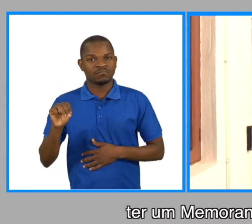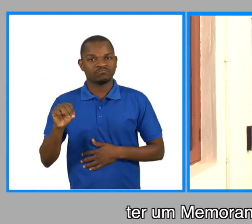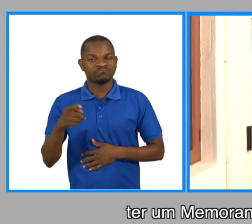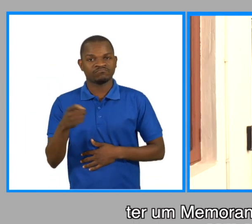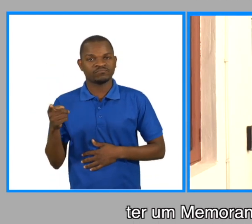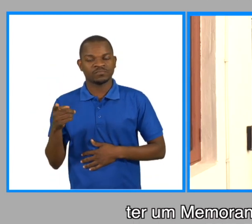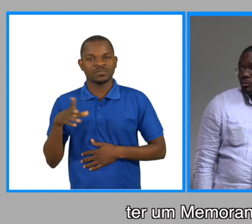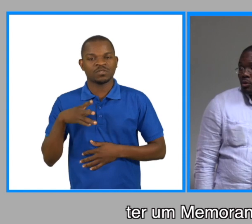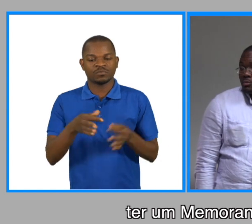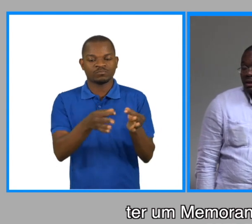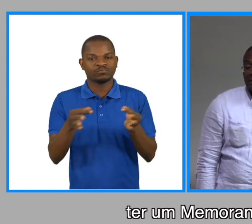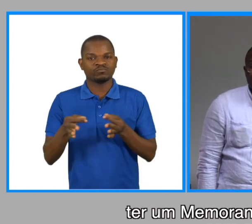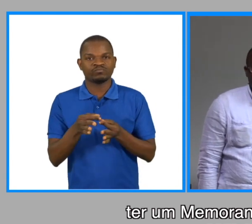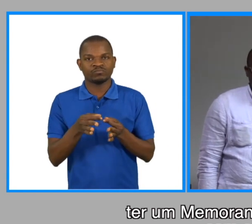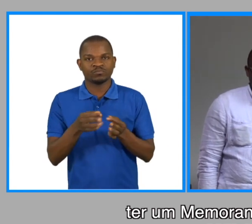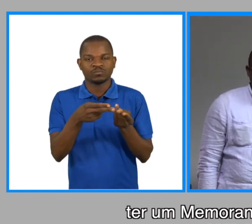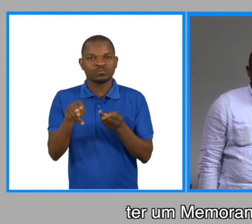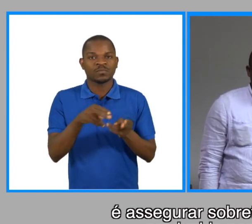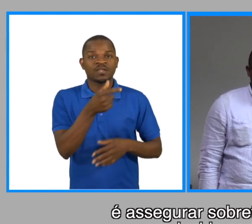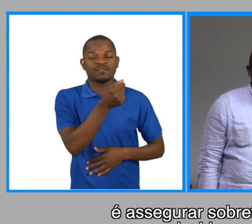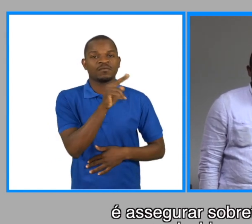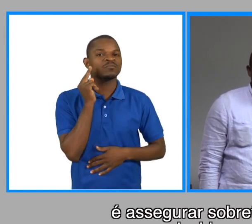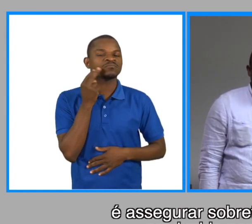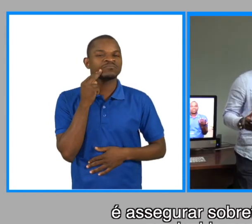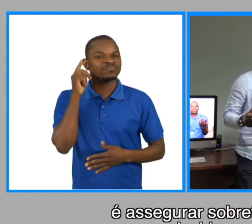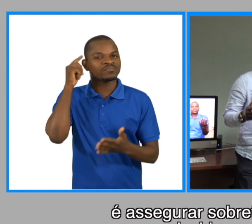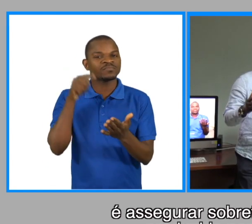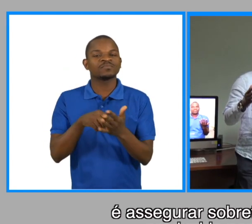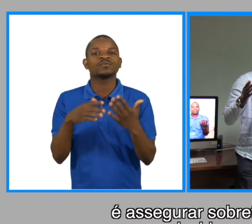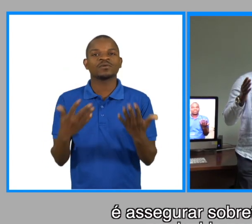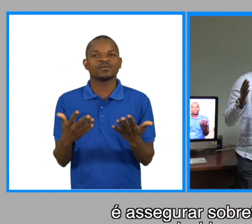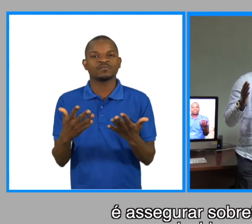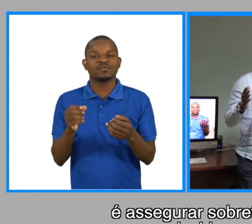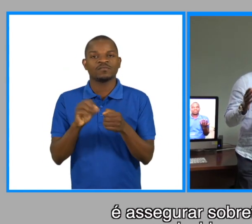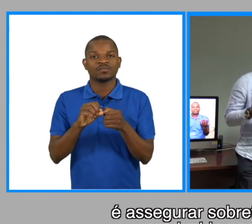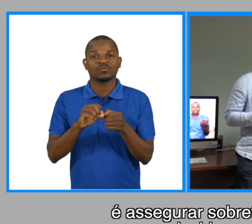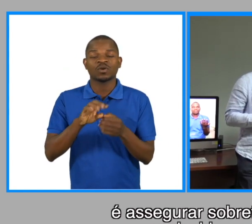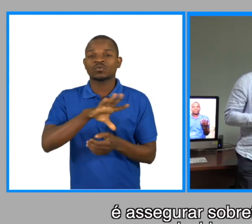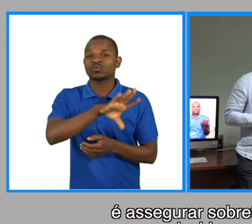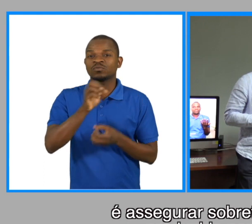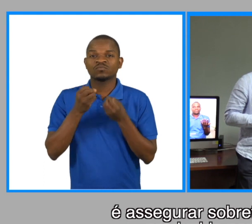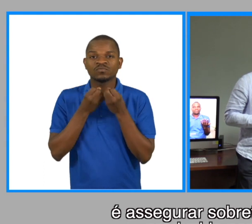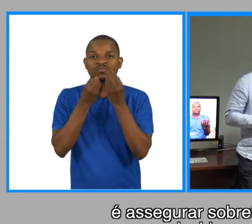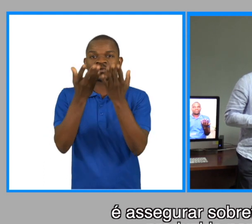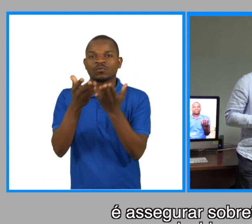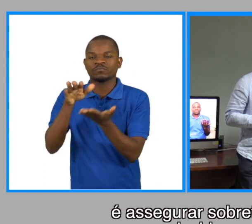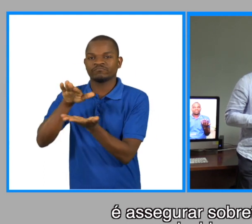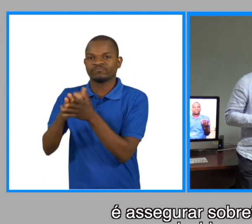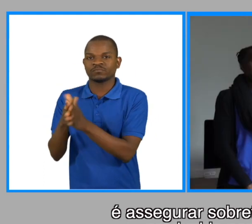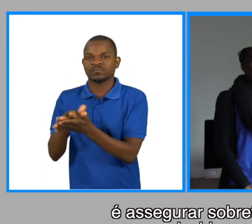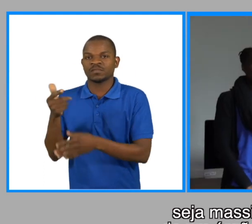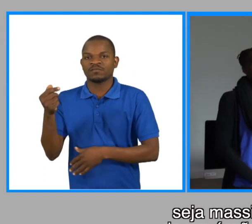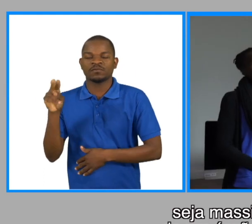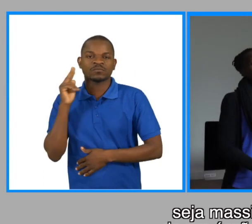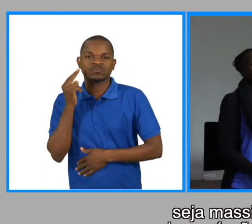um memorando de entendimento com a TV Surdo é assegurar sobretudo que a informação produzida por esta